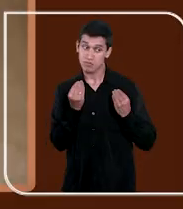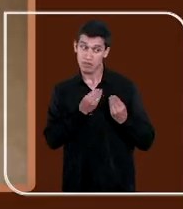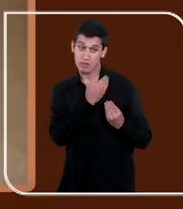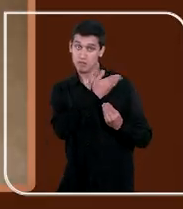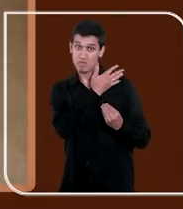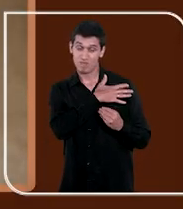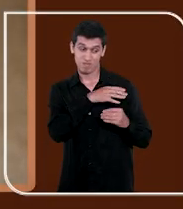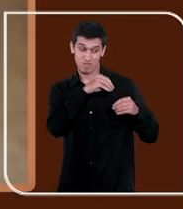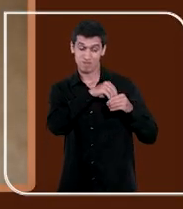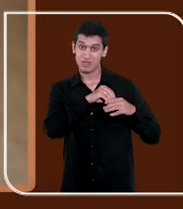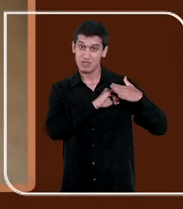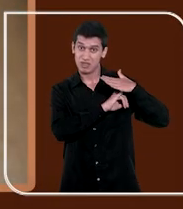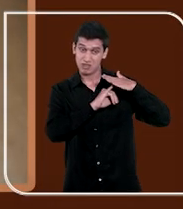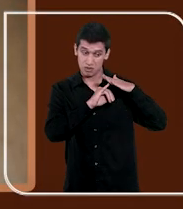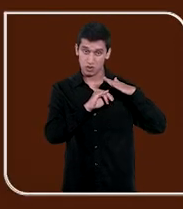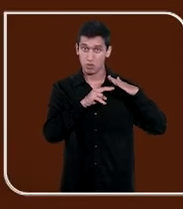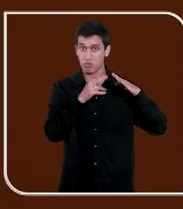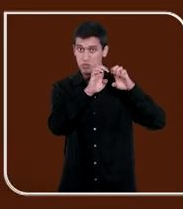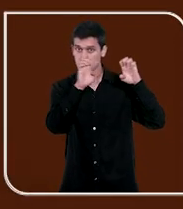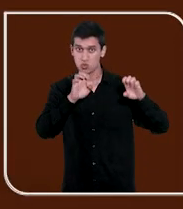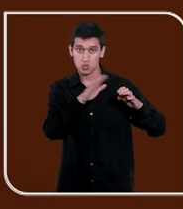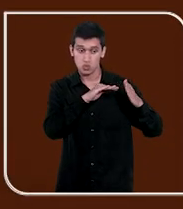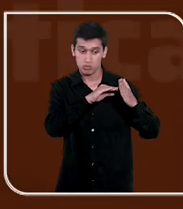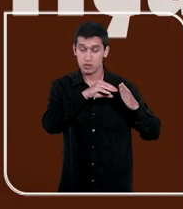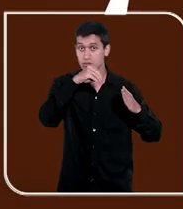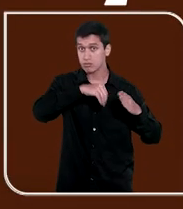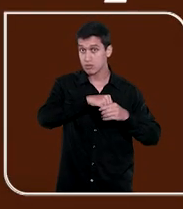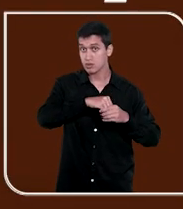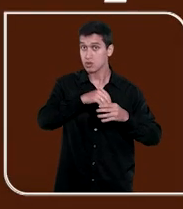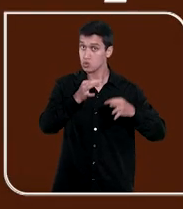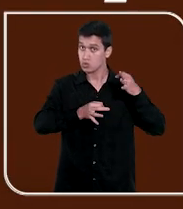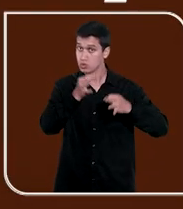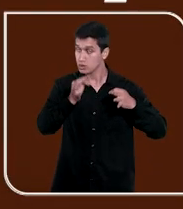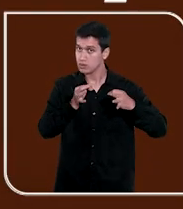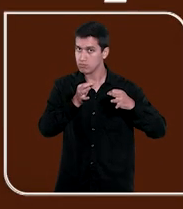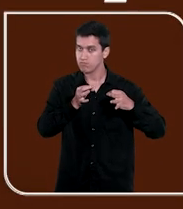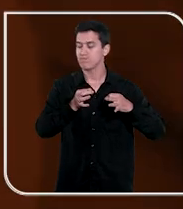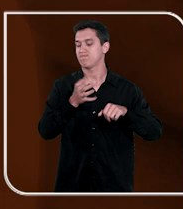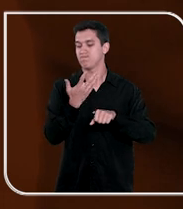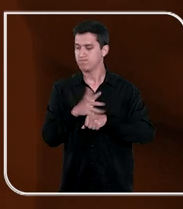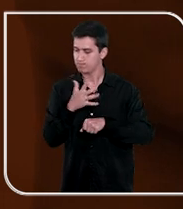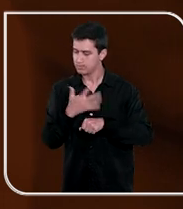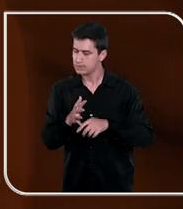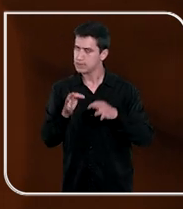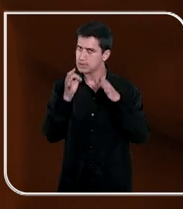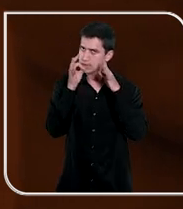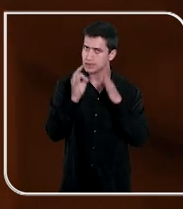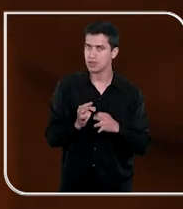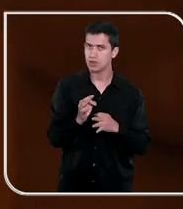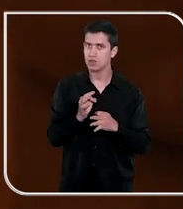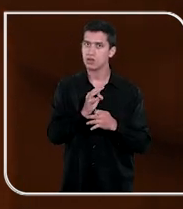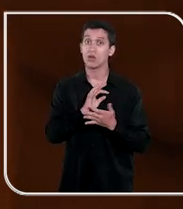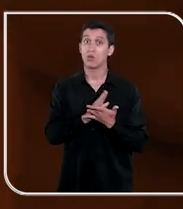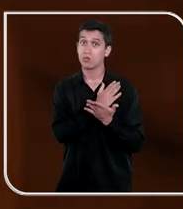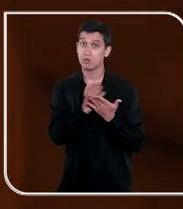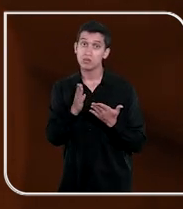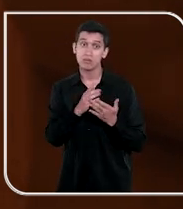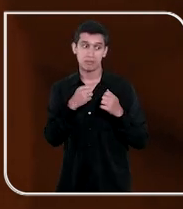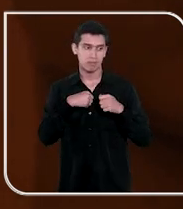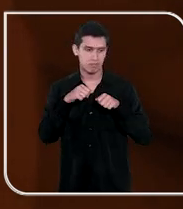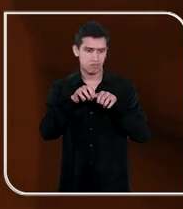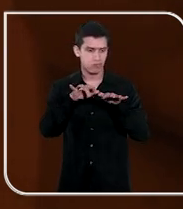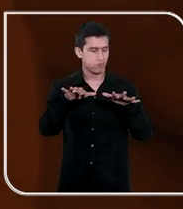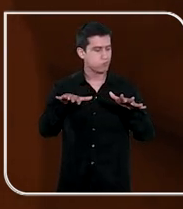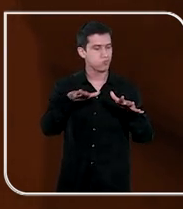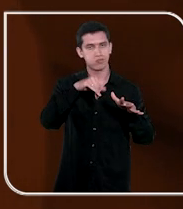Como combater o racismo estrutural e institucional na justiça? Por meio de boas práticas, ações que